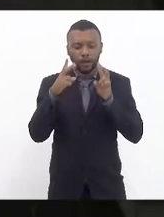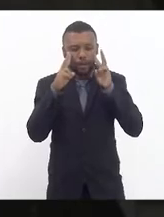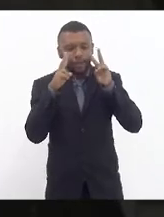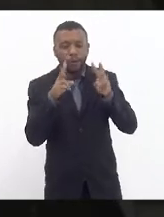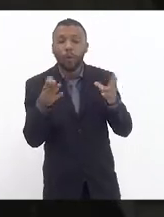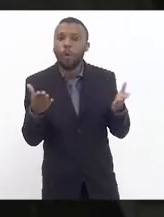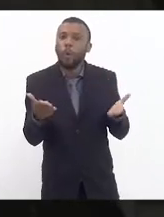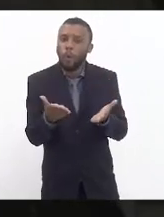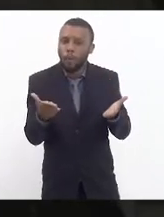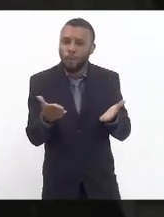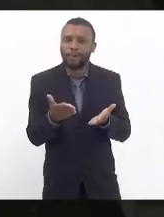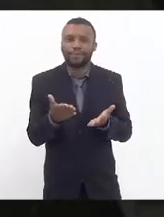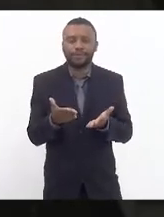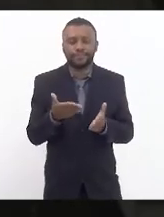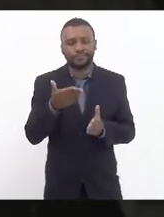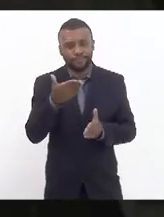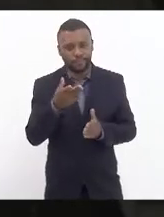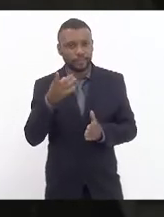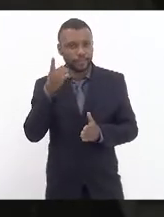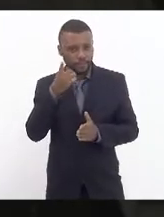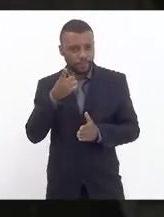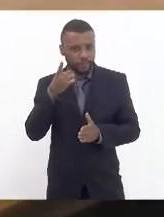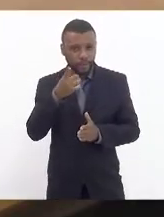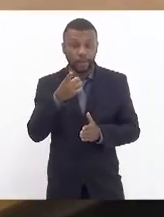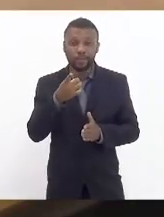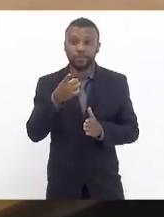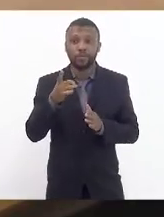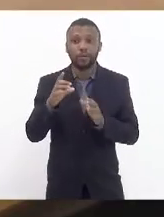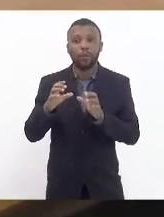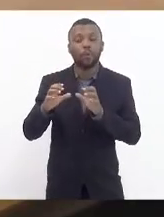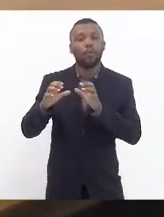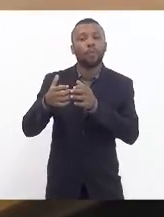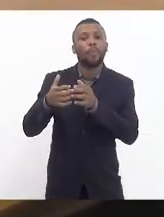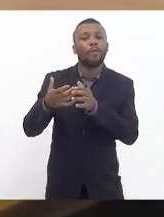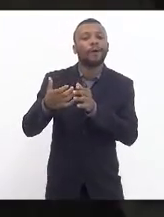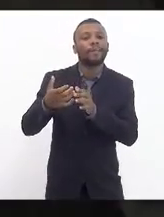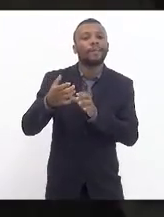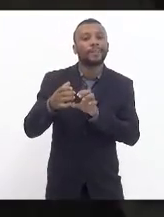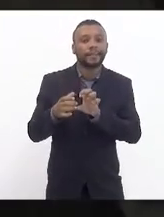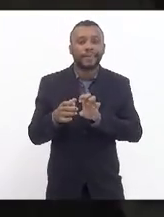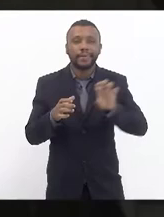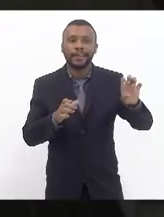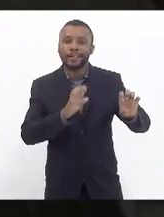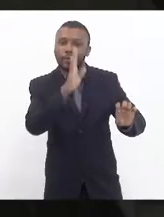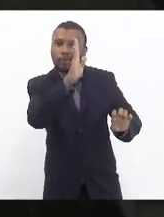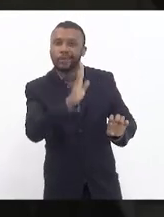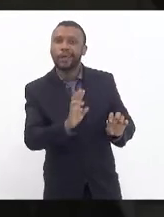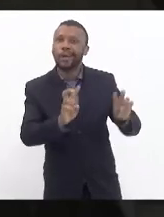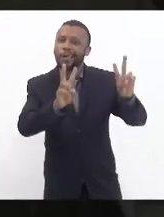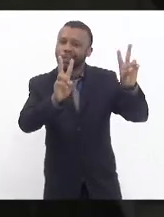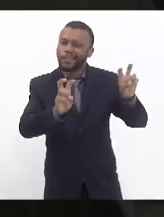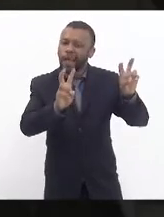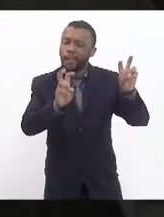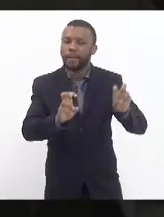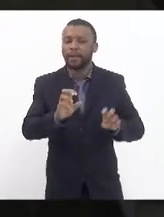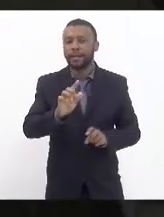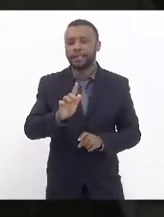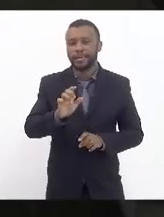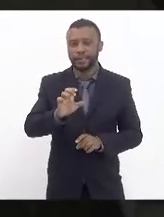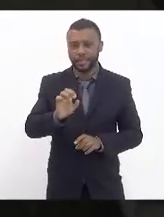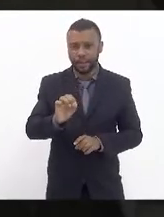deputado Jari, parte da esquerda brasileira usar o tema da geopolítica